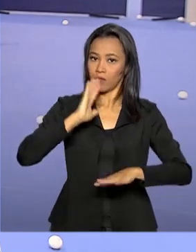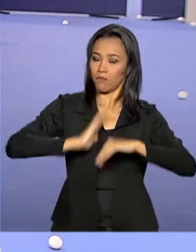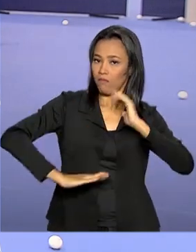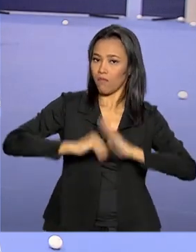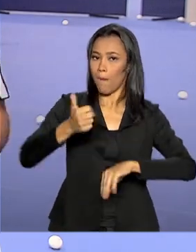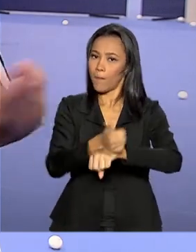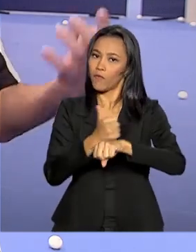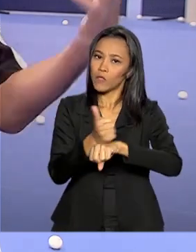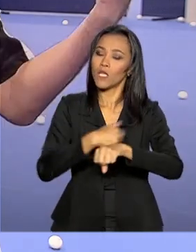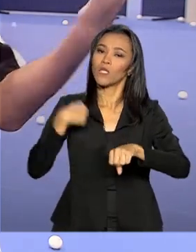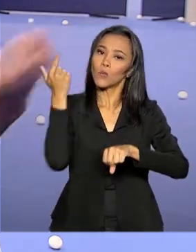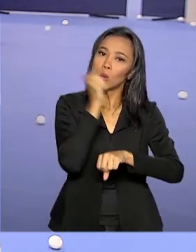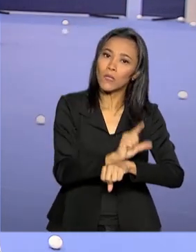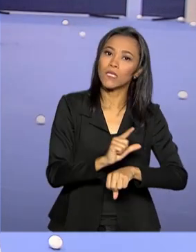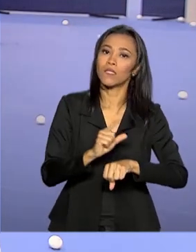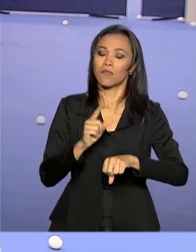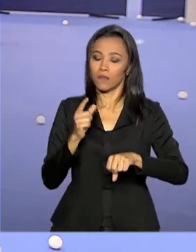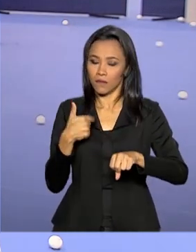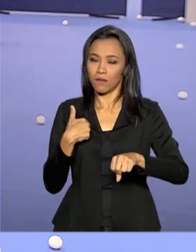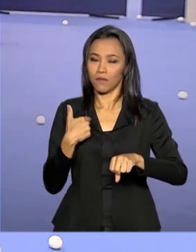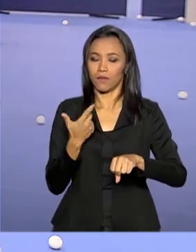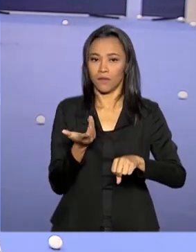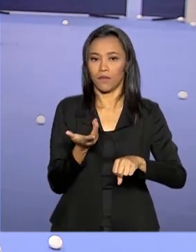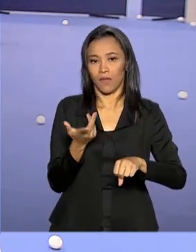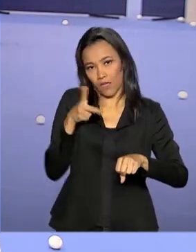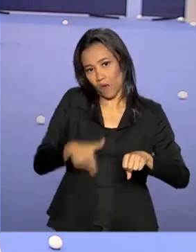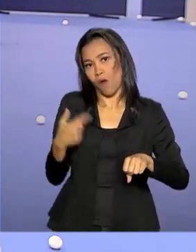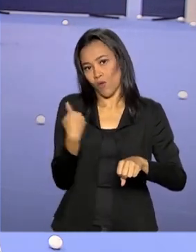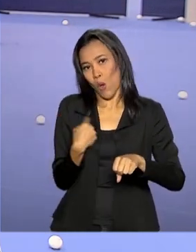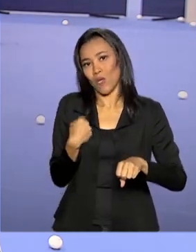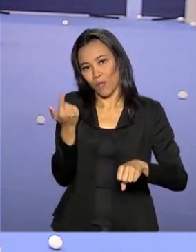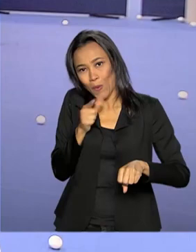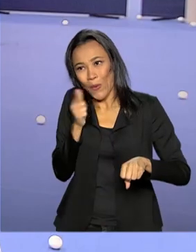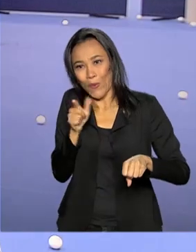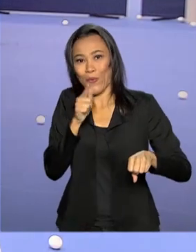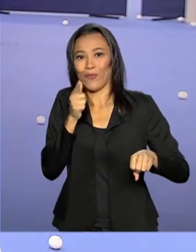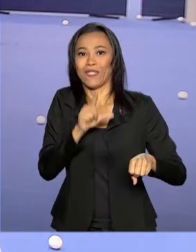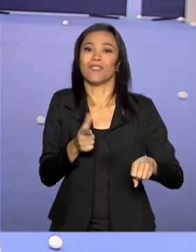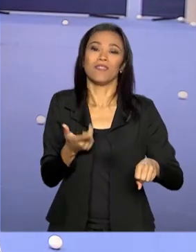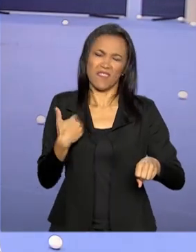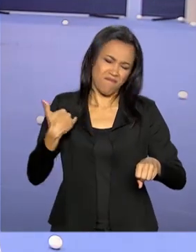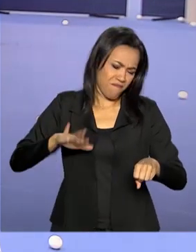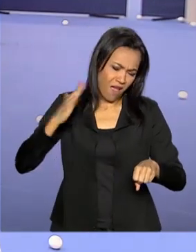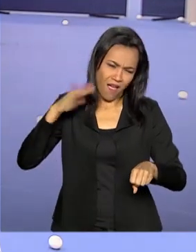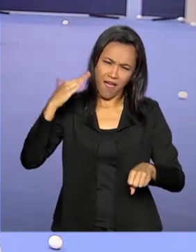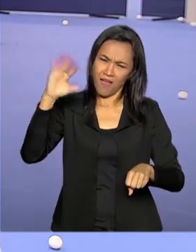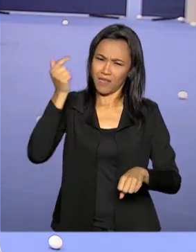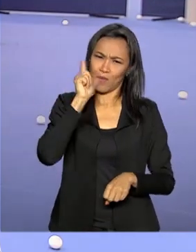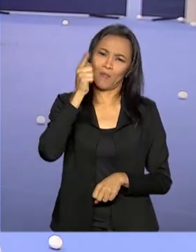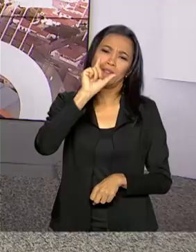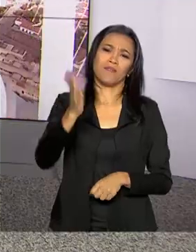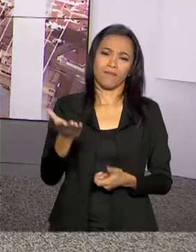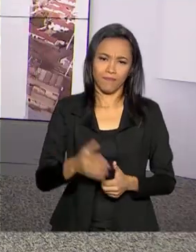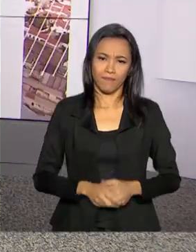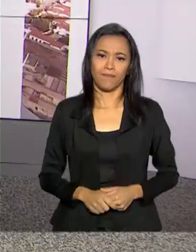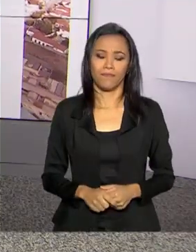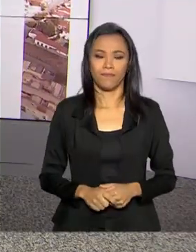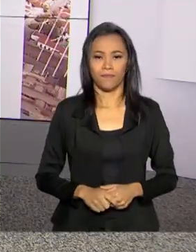aonde, de repente, nós aqui, que estamos aqui, estamos conquistando e ainda tem mais para conquistar.